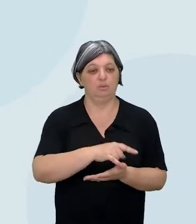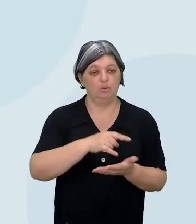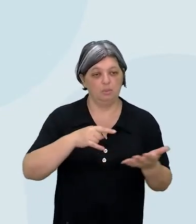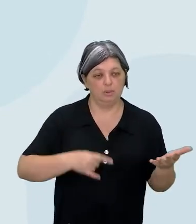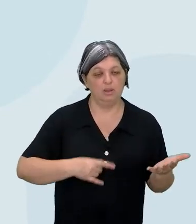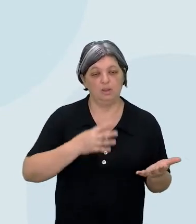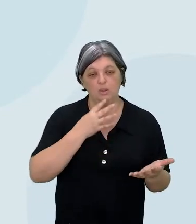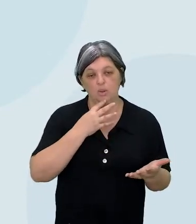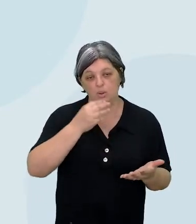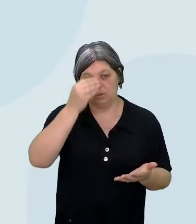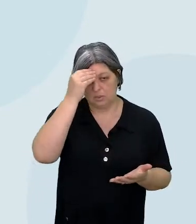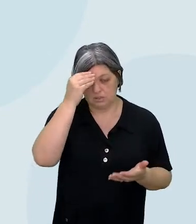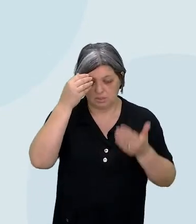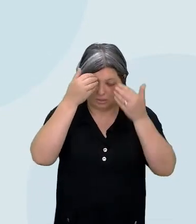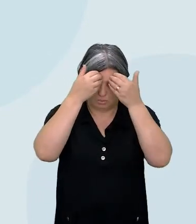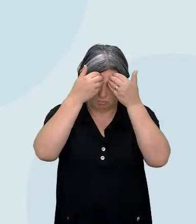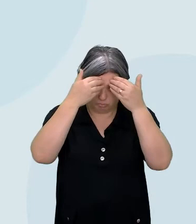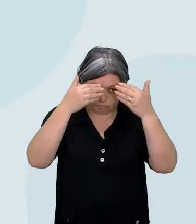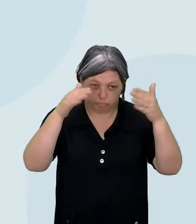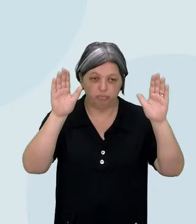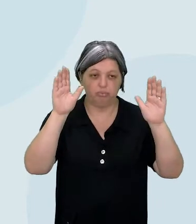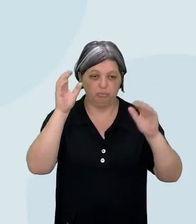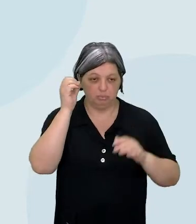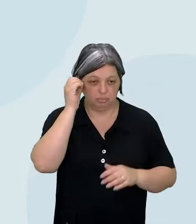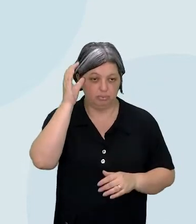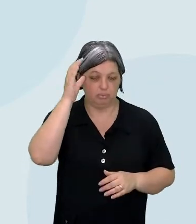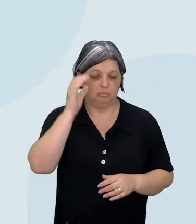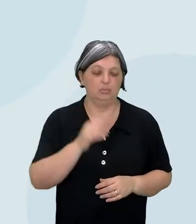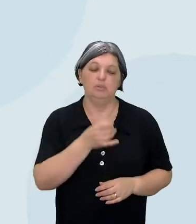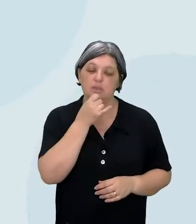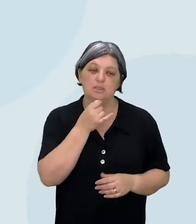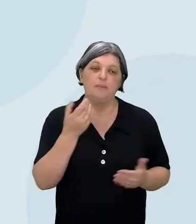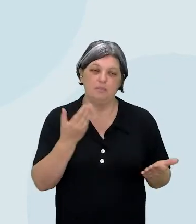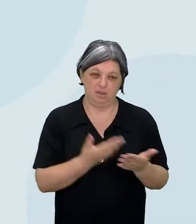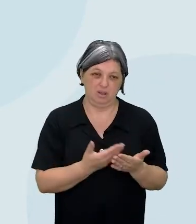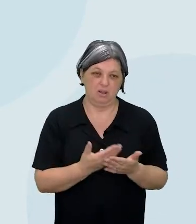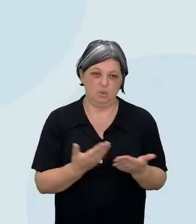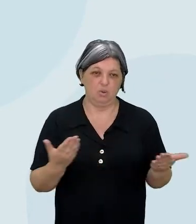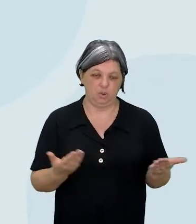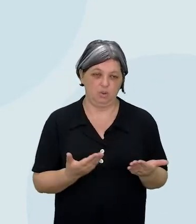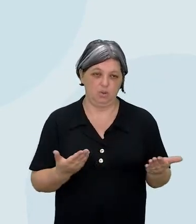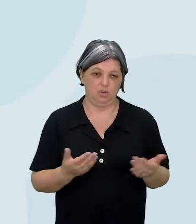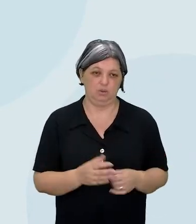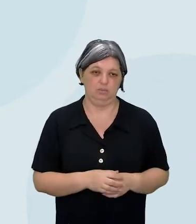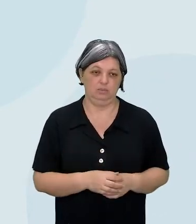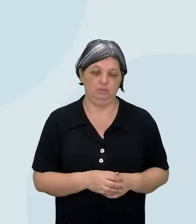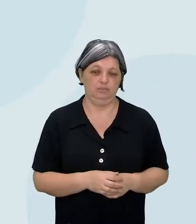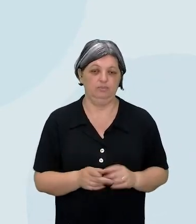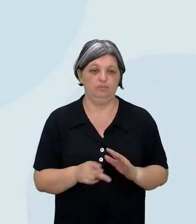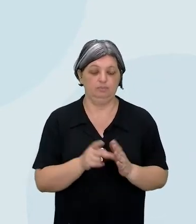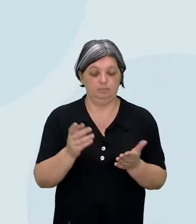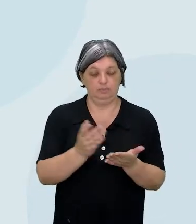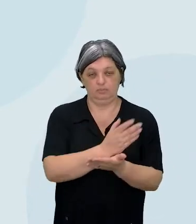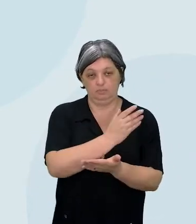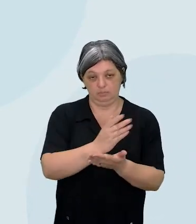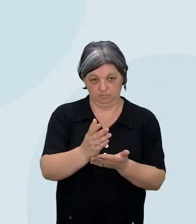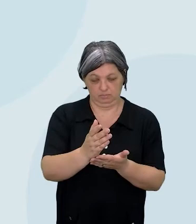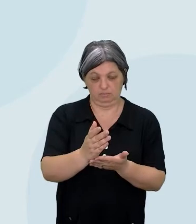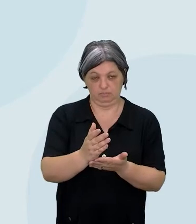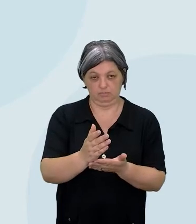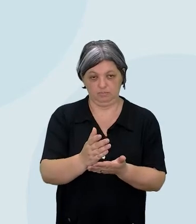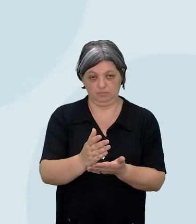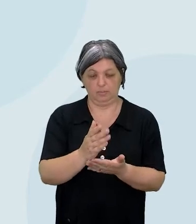conhecimentos que se ampliam. Então, quando eu estou, por exemplo, dando essa aula, uma parte dela, obviamente,